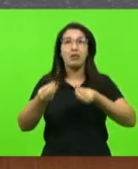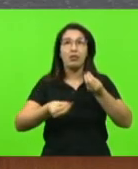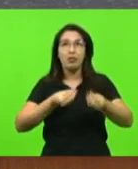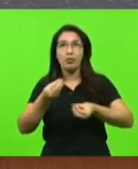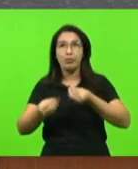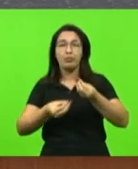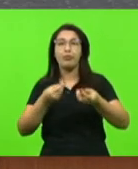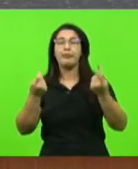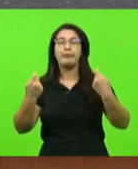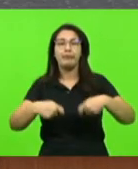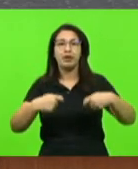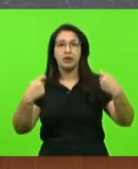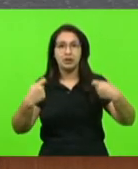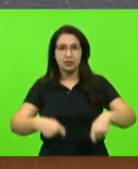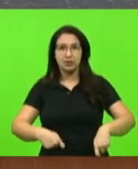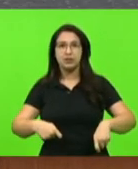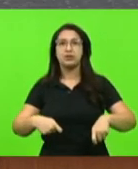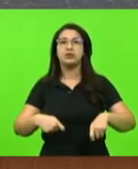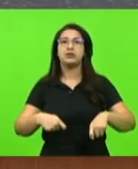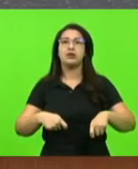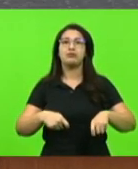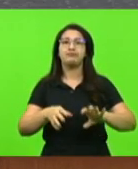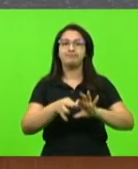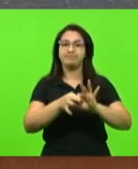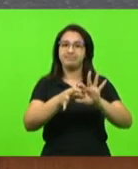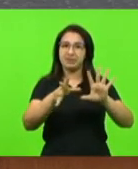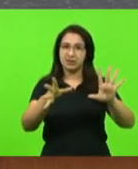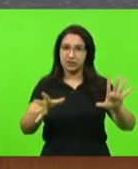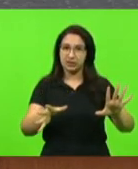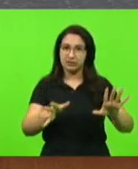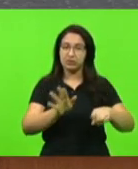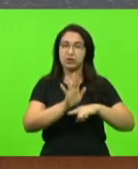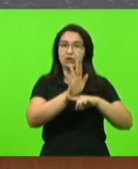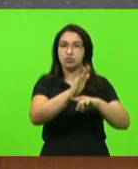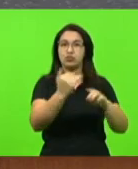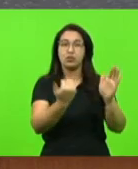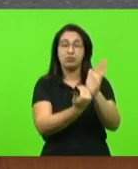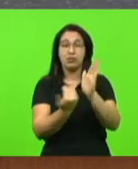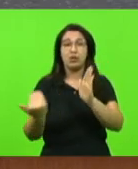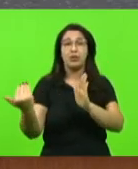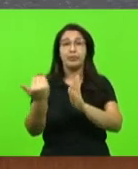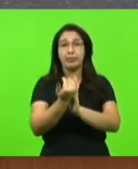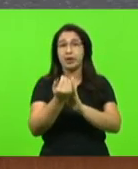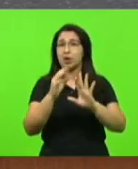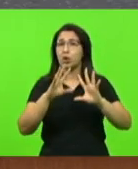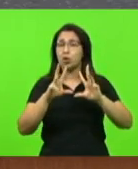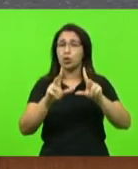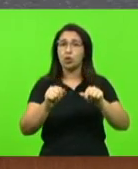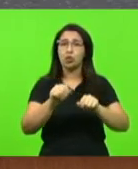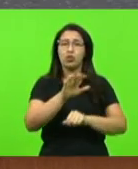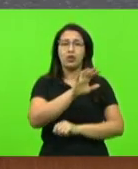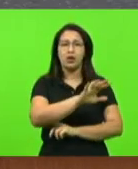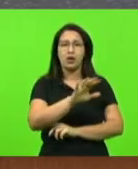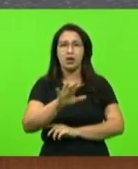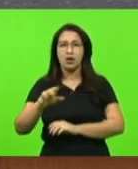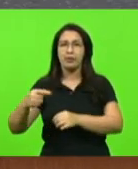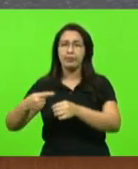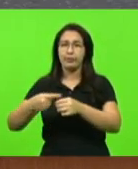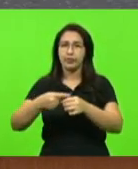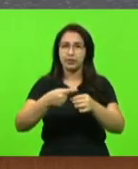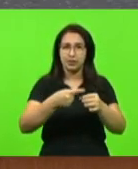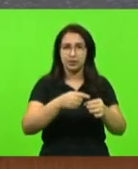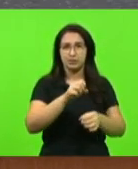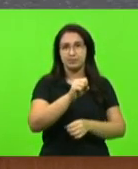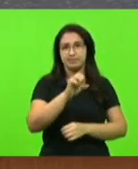precisamos habilitar em alta complexidade todas as regiões de Santa Catarina, deputado Mota,